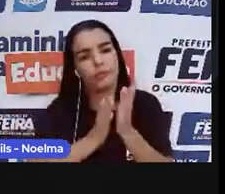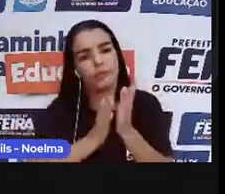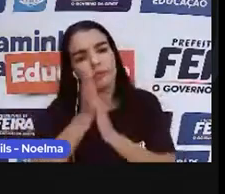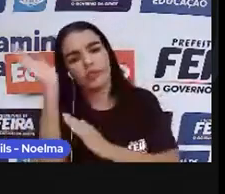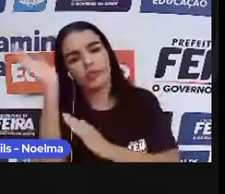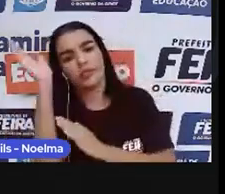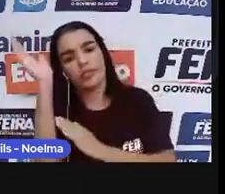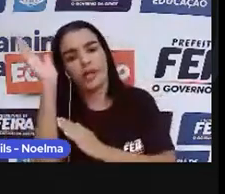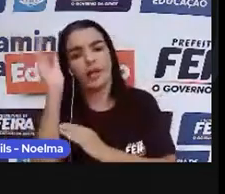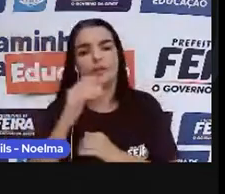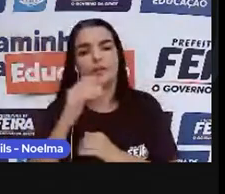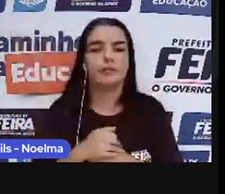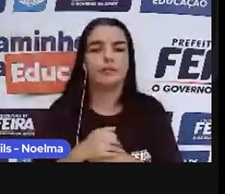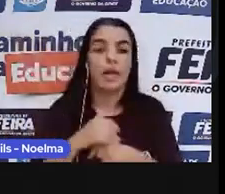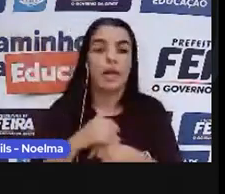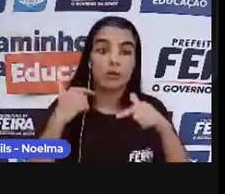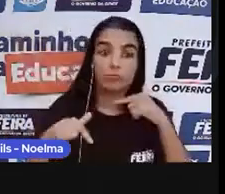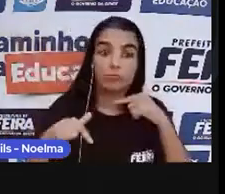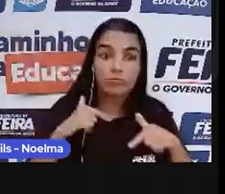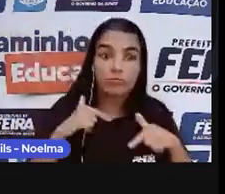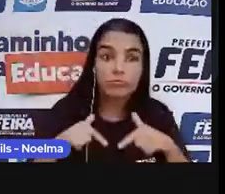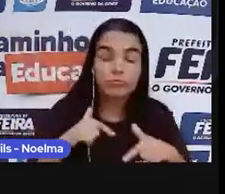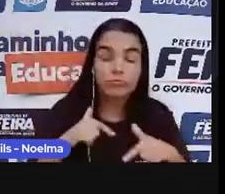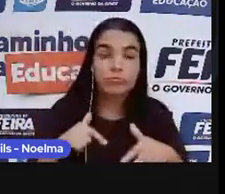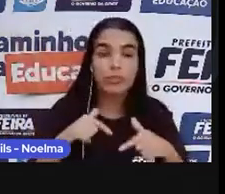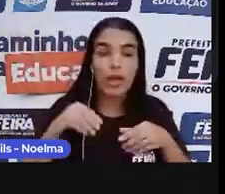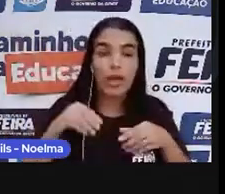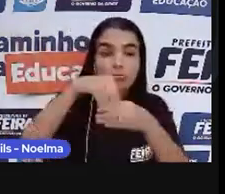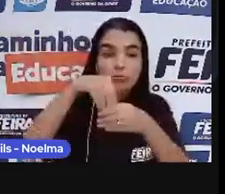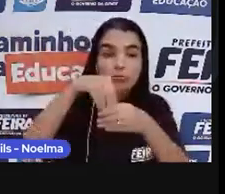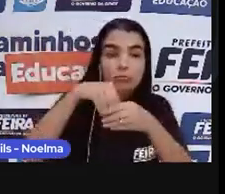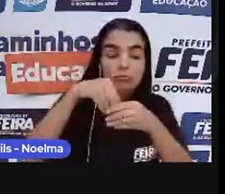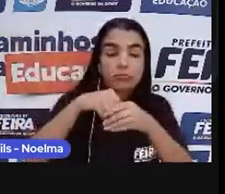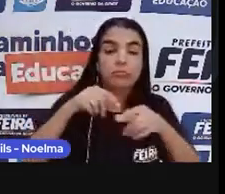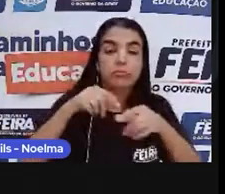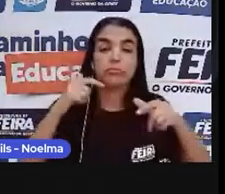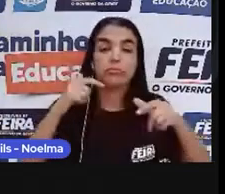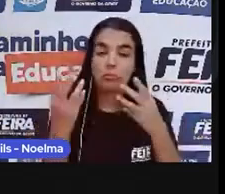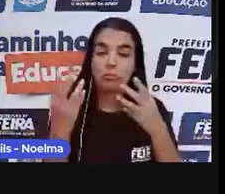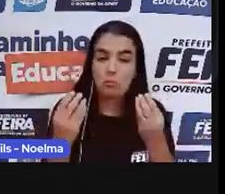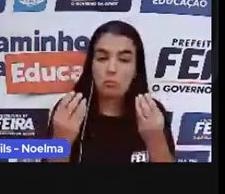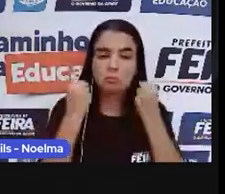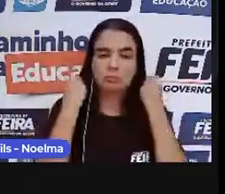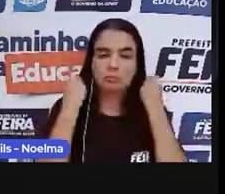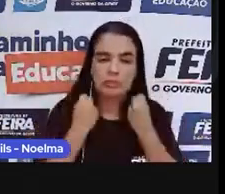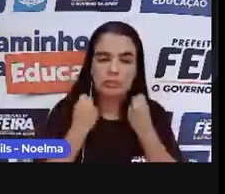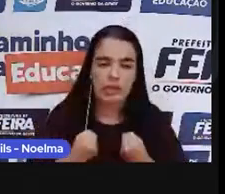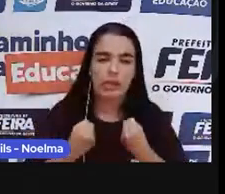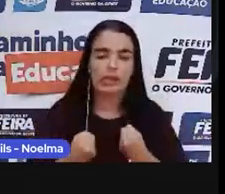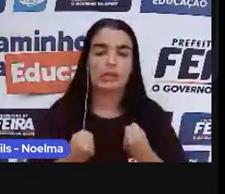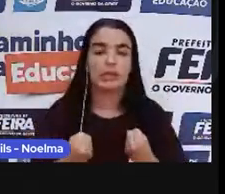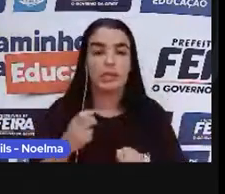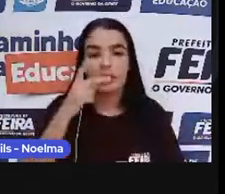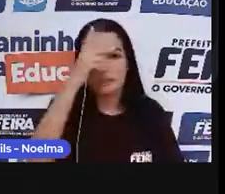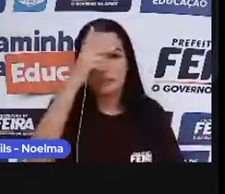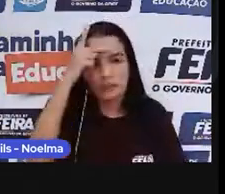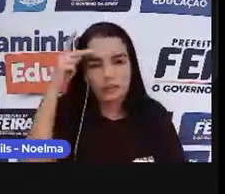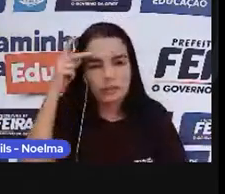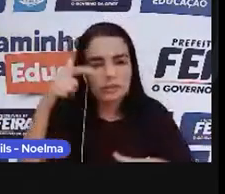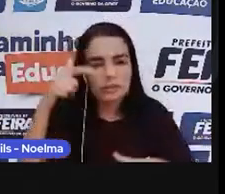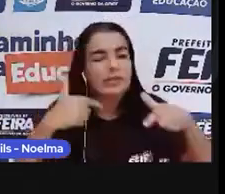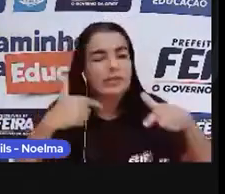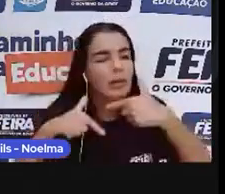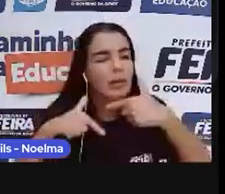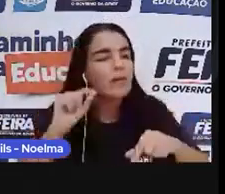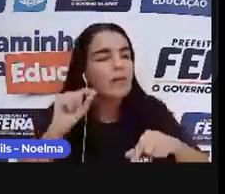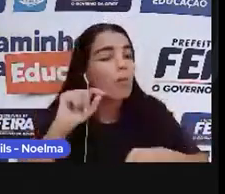O trabalho nos engenhos de açúcar e na lavoura era muito pesado e a maioria da mão de obra utilizada era de